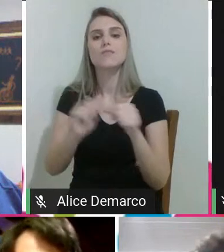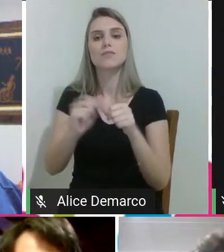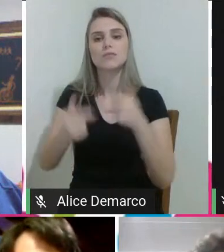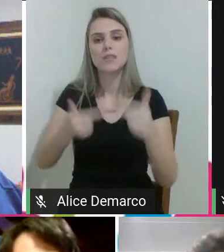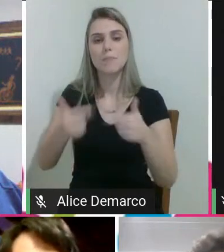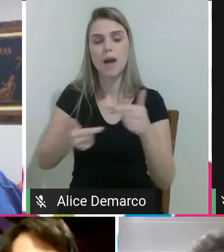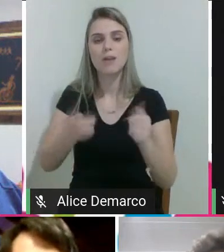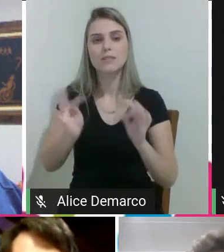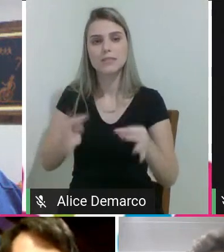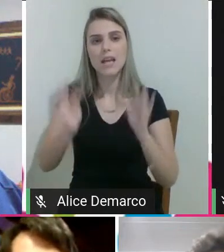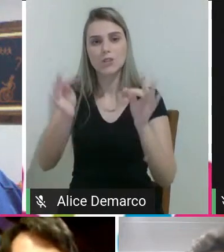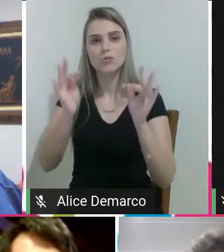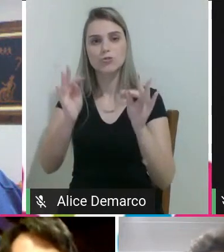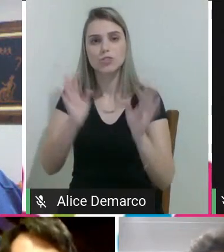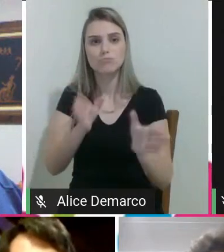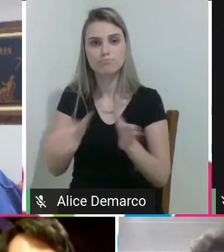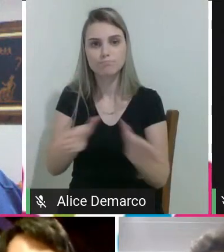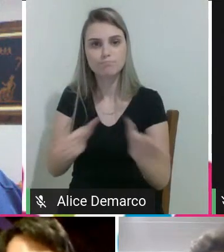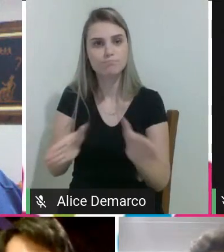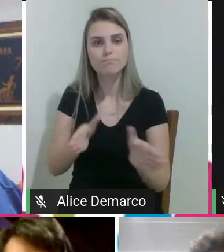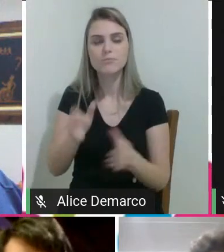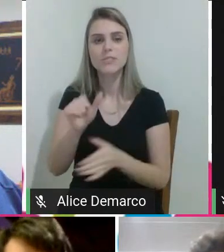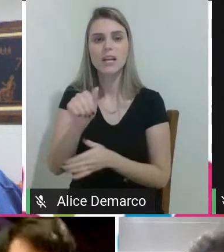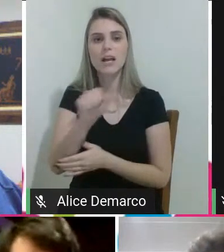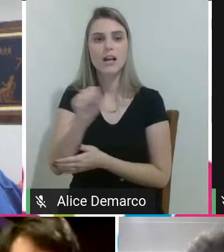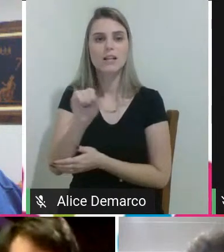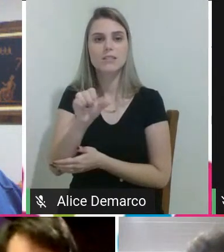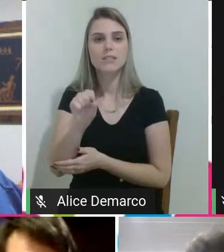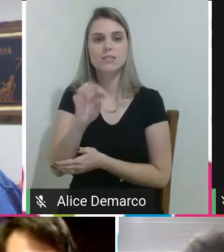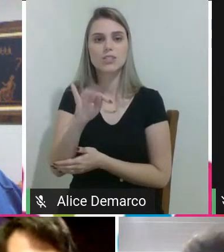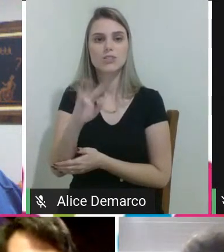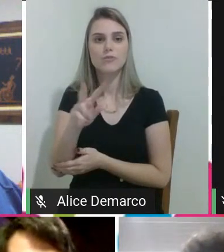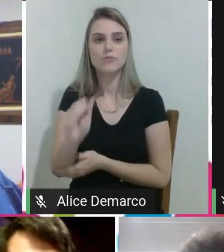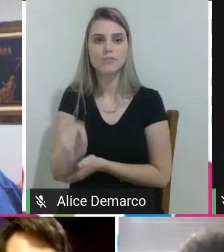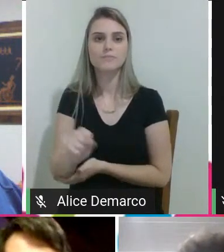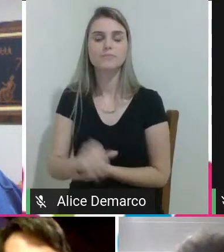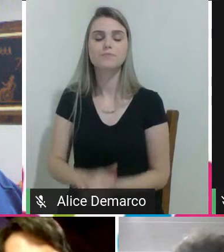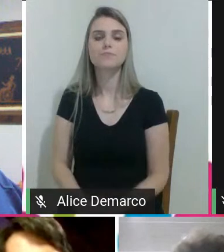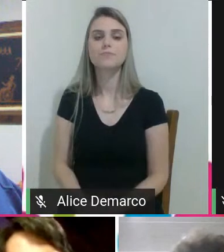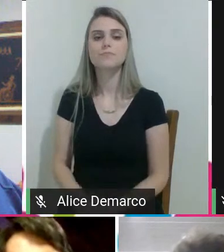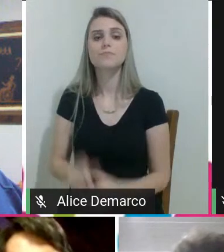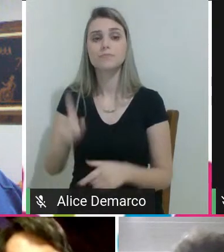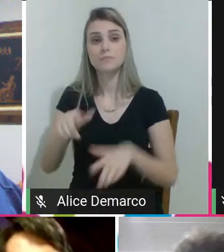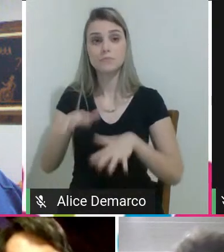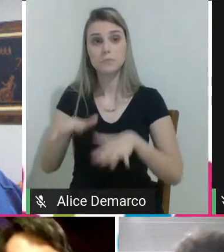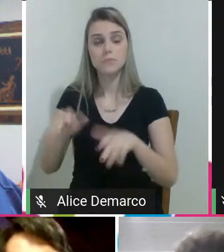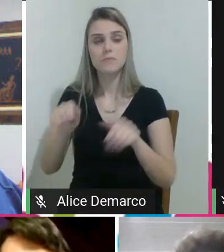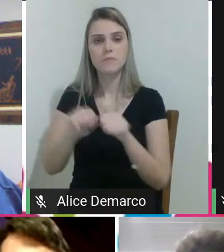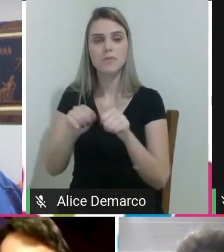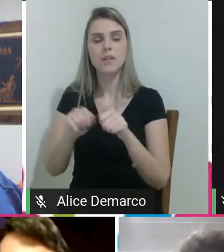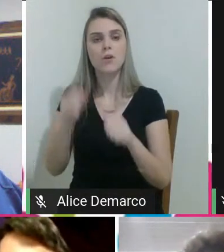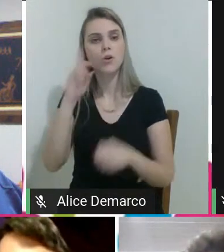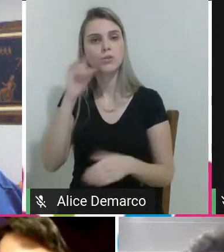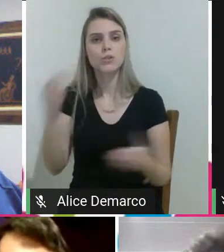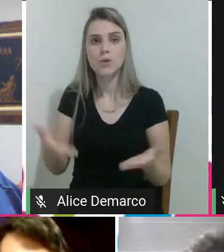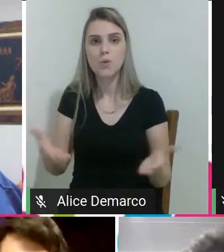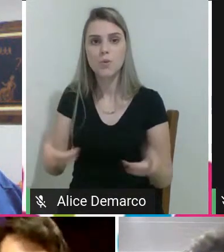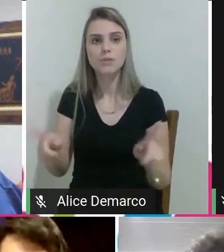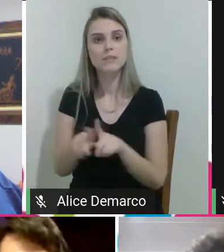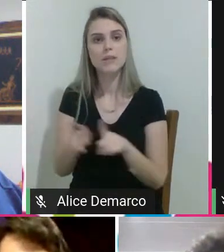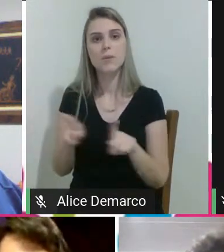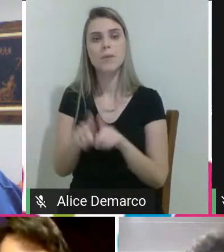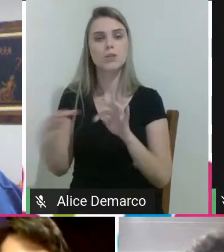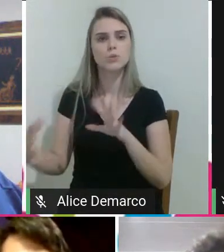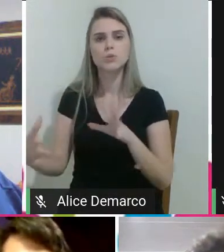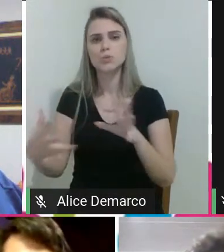com certeza, a partir dela, toda essa mobilização que a gente está fazendo no dia de hoje e também todo esse